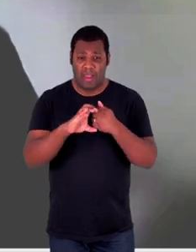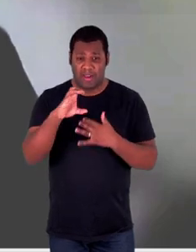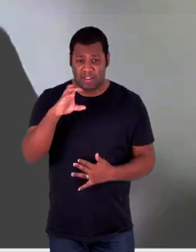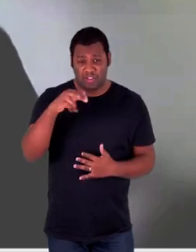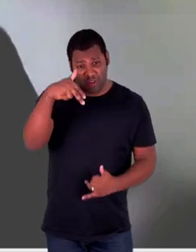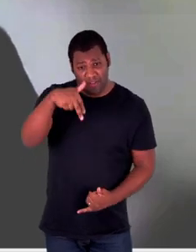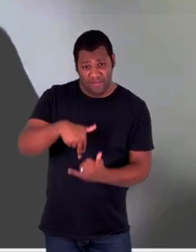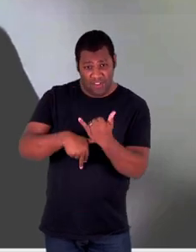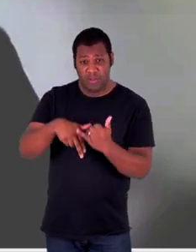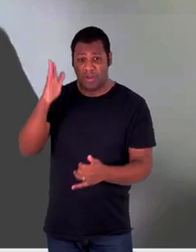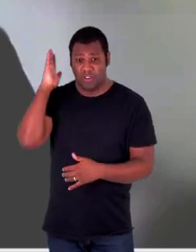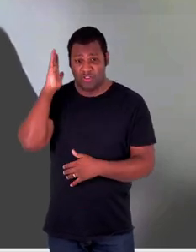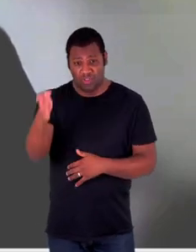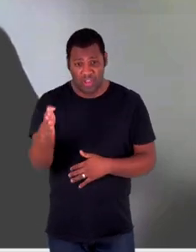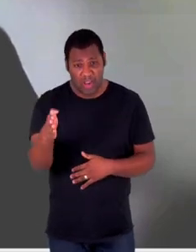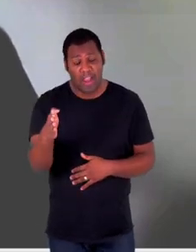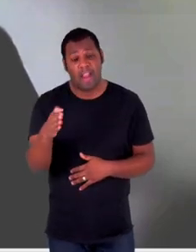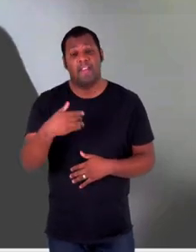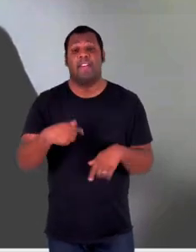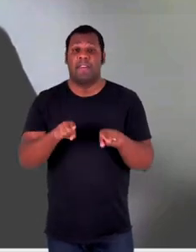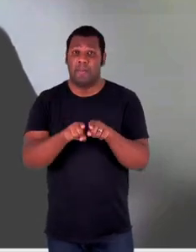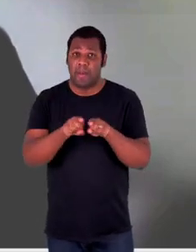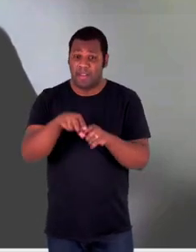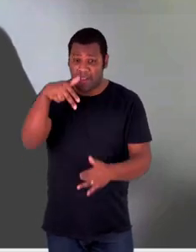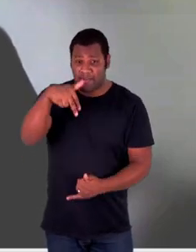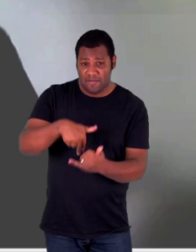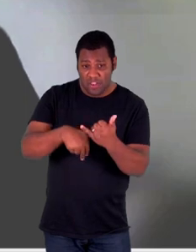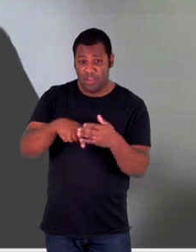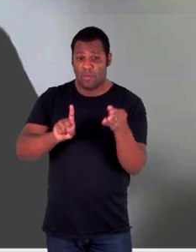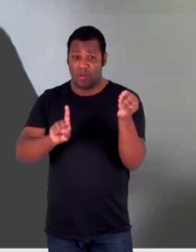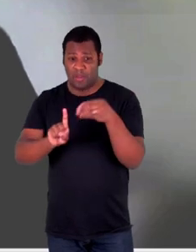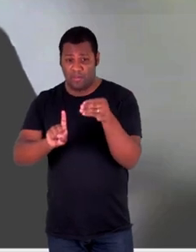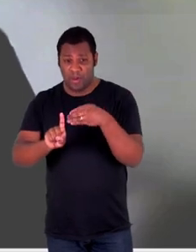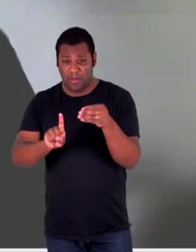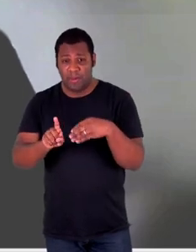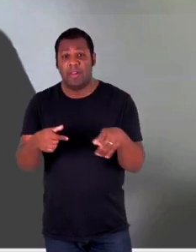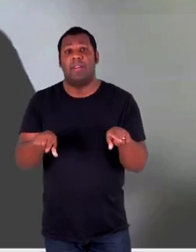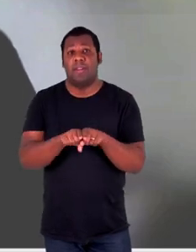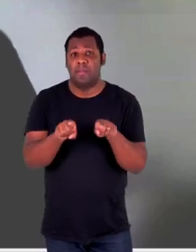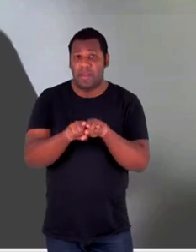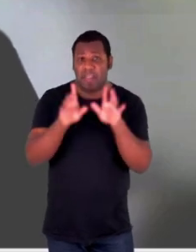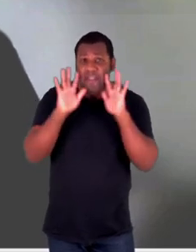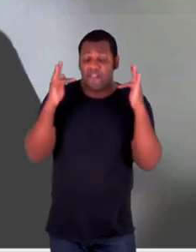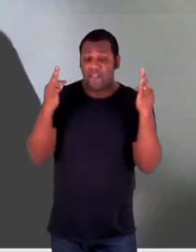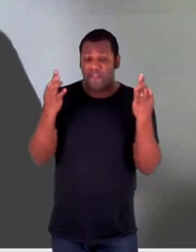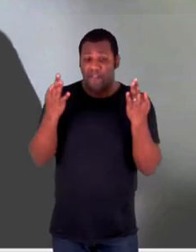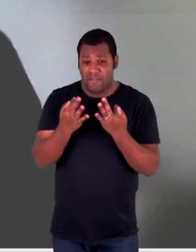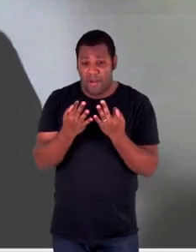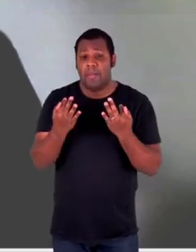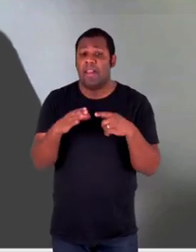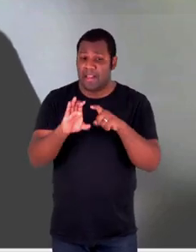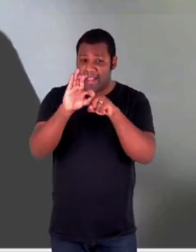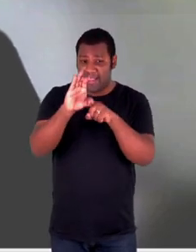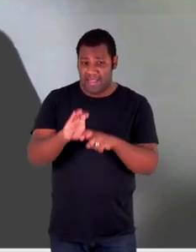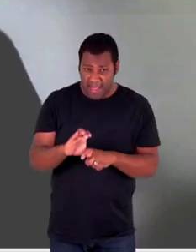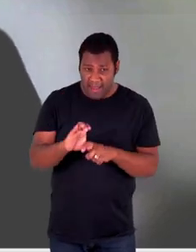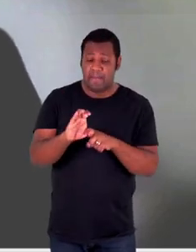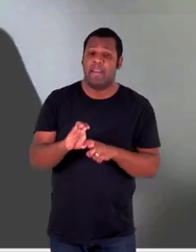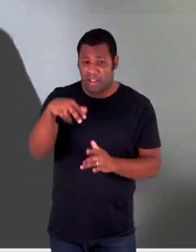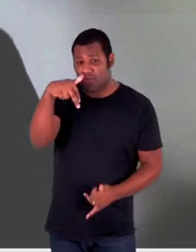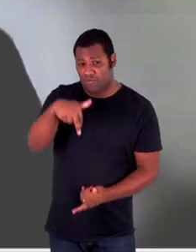indireta, vítima de especial vulnerabilidade, vítima coletiva e os familiares e pessoas economicamente dependentes da vítima,